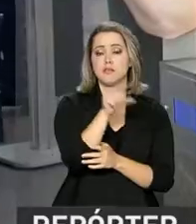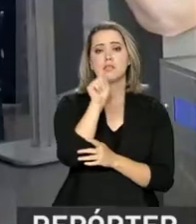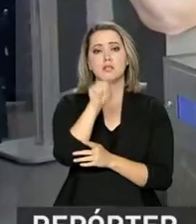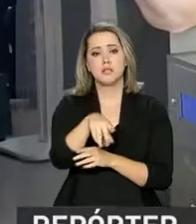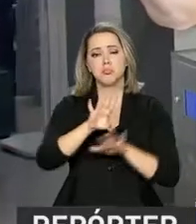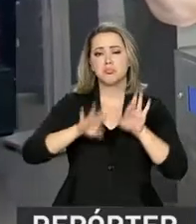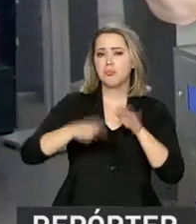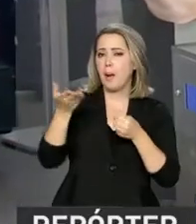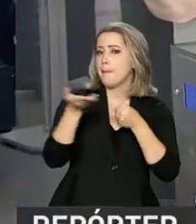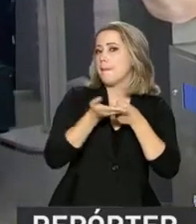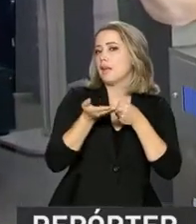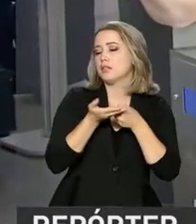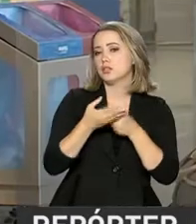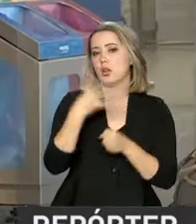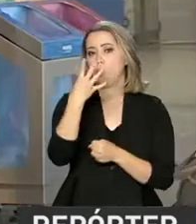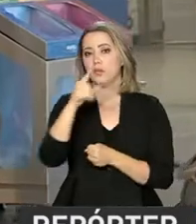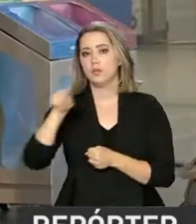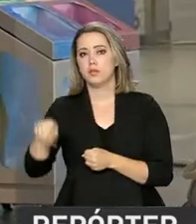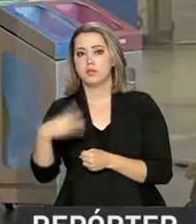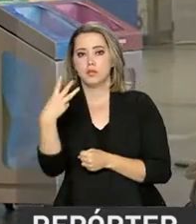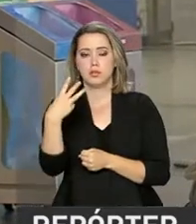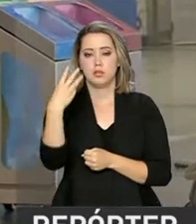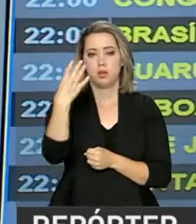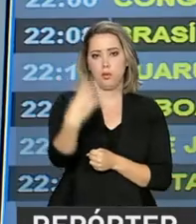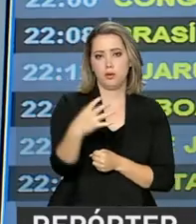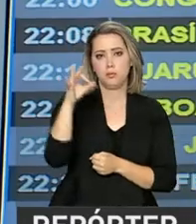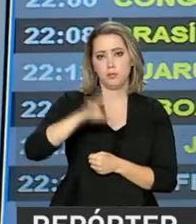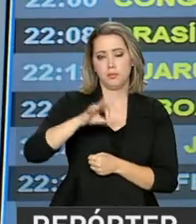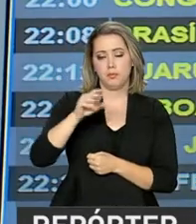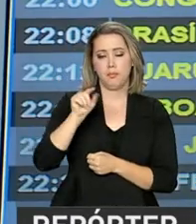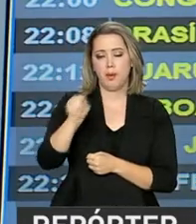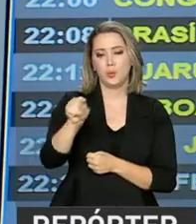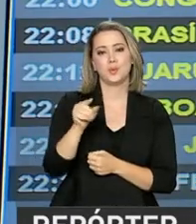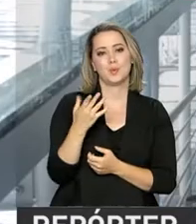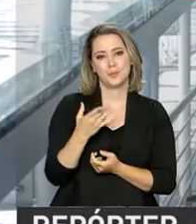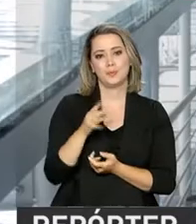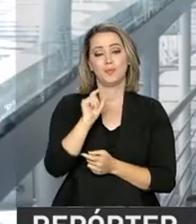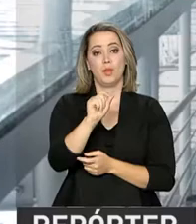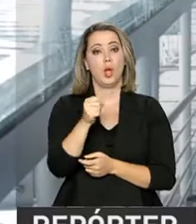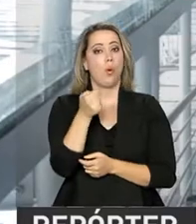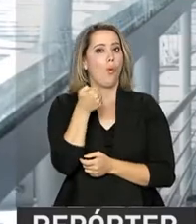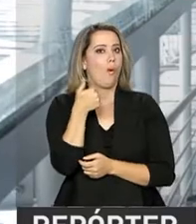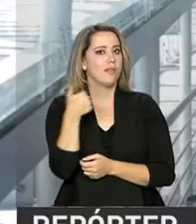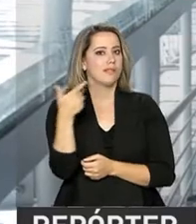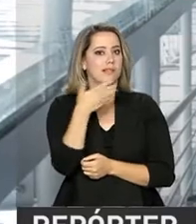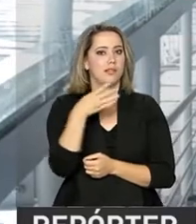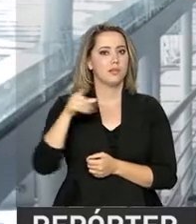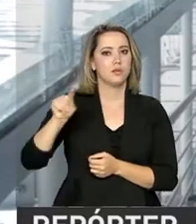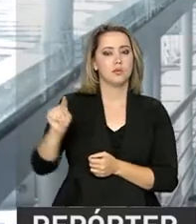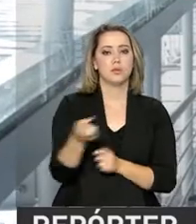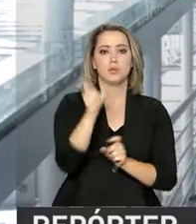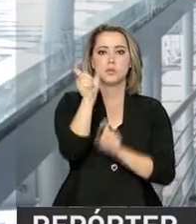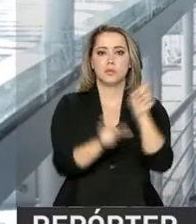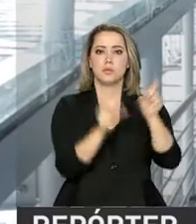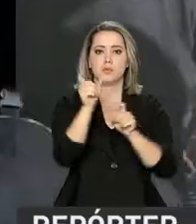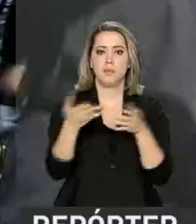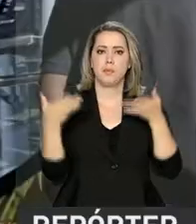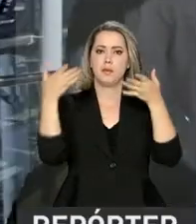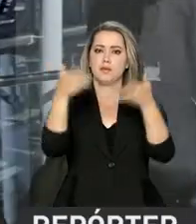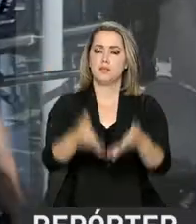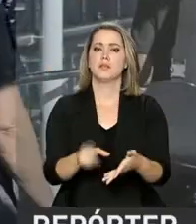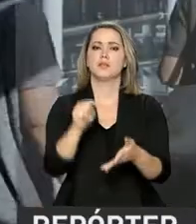nota geral dos aeroportos ficou em 4,34 pontos. Quase 14 mil consumidores